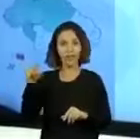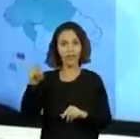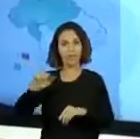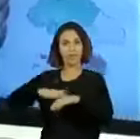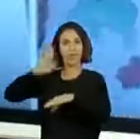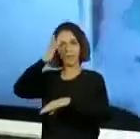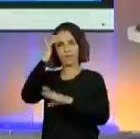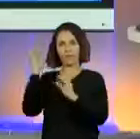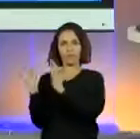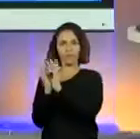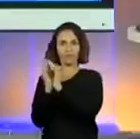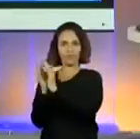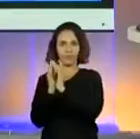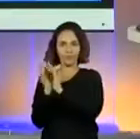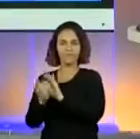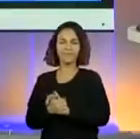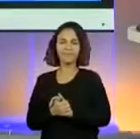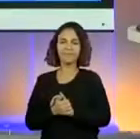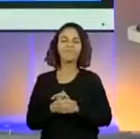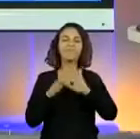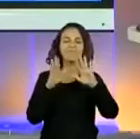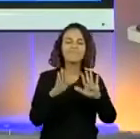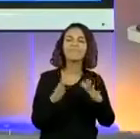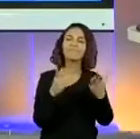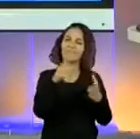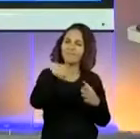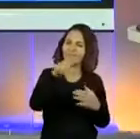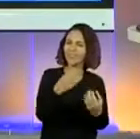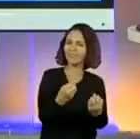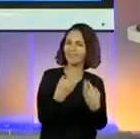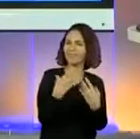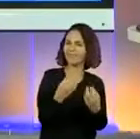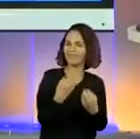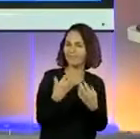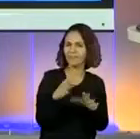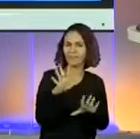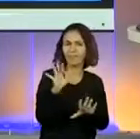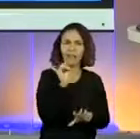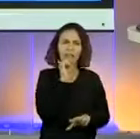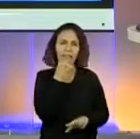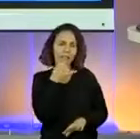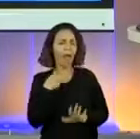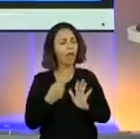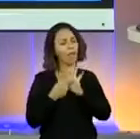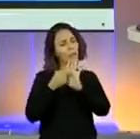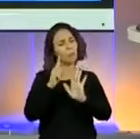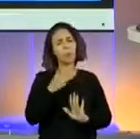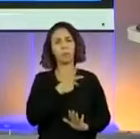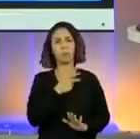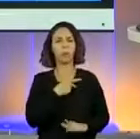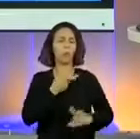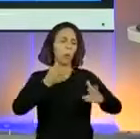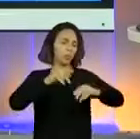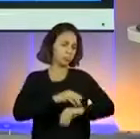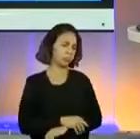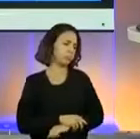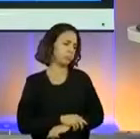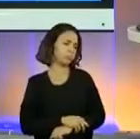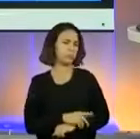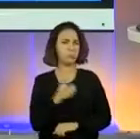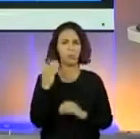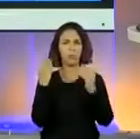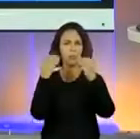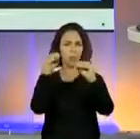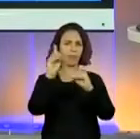o carinho. Olha só, grandes mestres. Não é para ficar triste não. Deve ter gente que fala, eu mandei para o professor e ele não